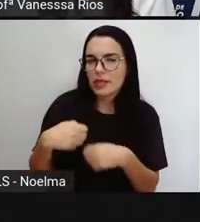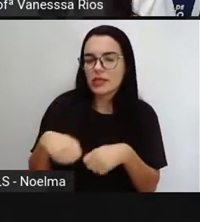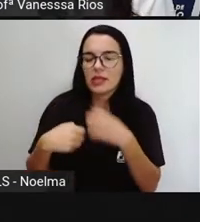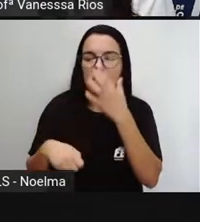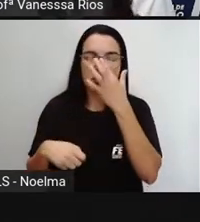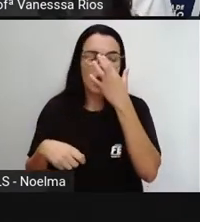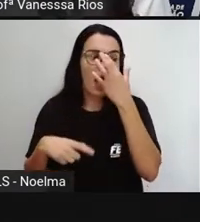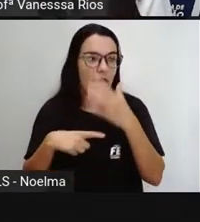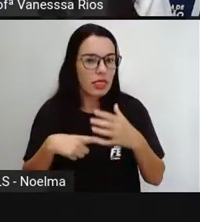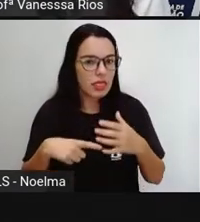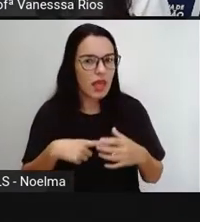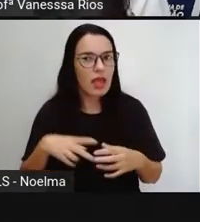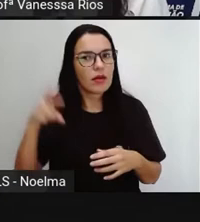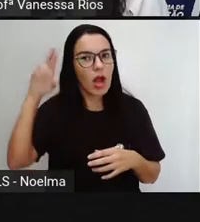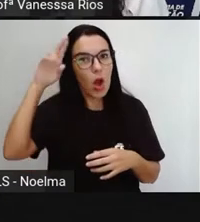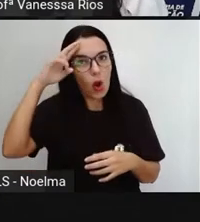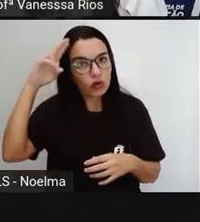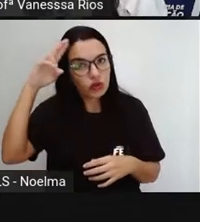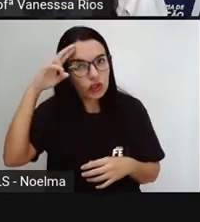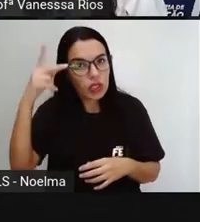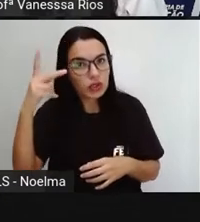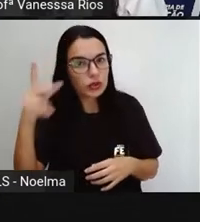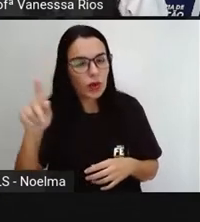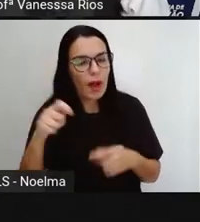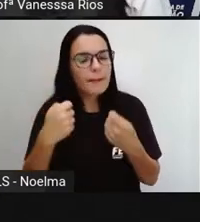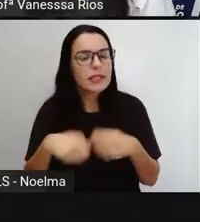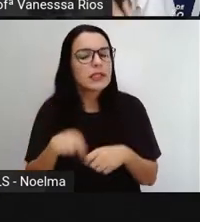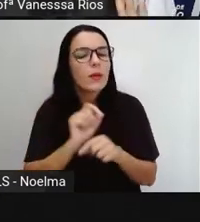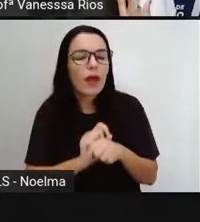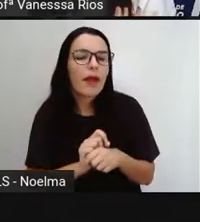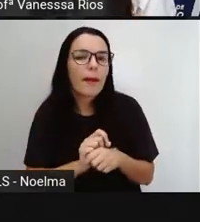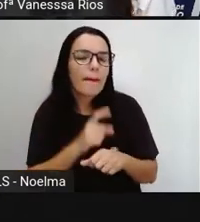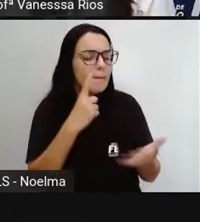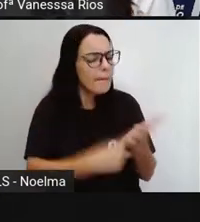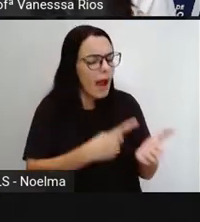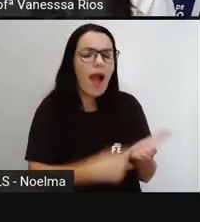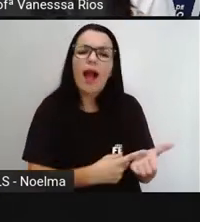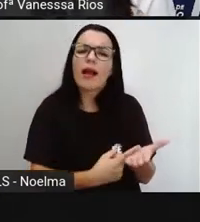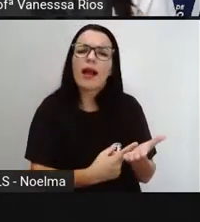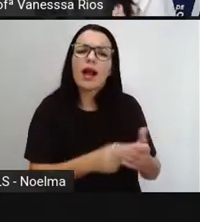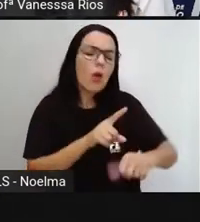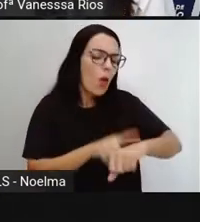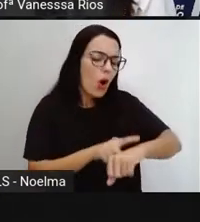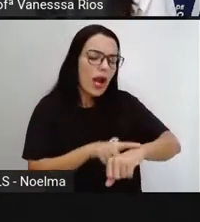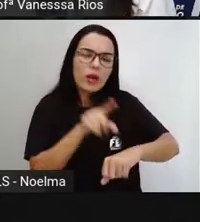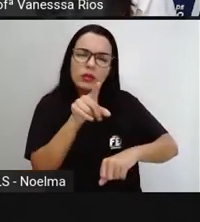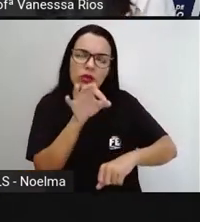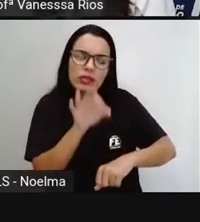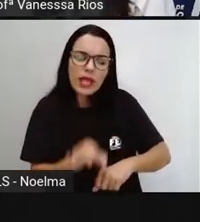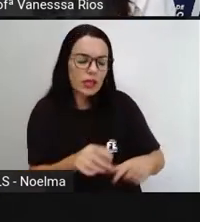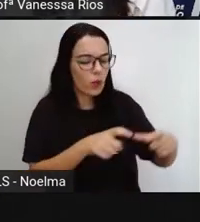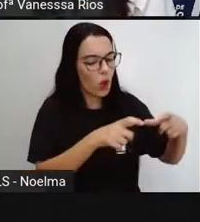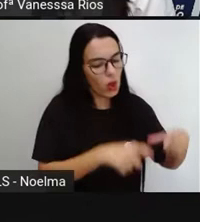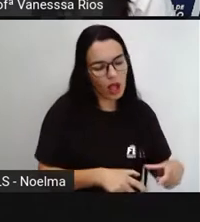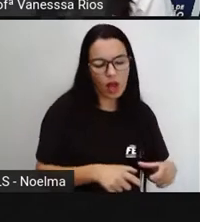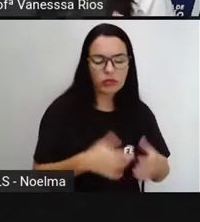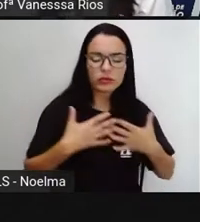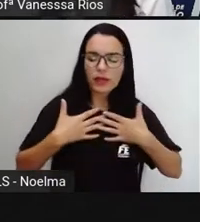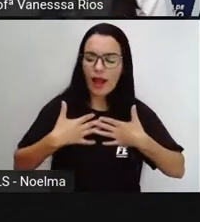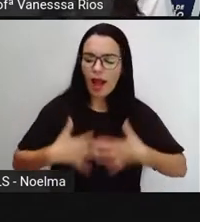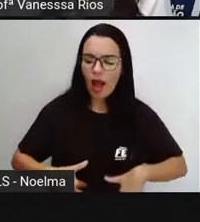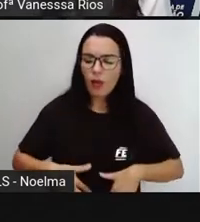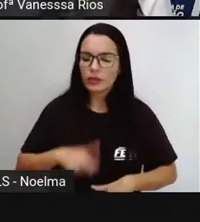sua rotina? Pois é, para começar, você pode estabelecer um horário e um local tranquilo,